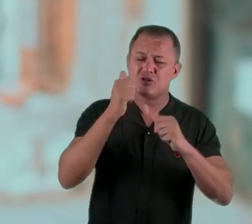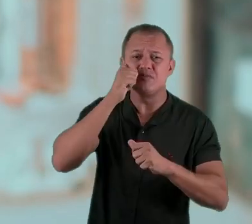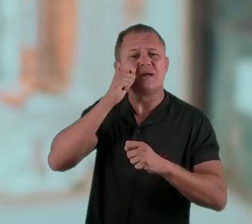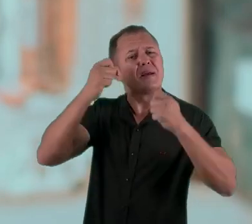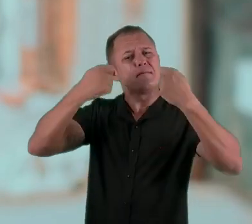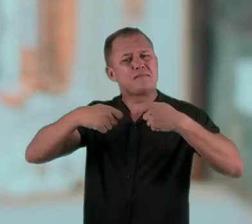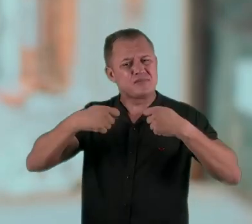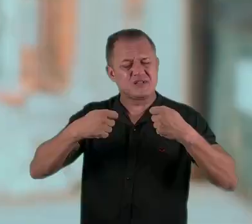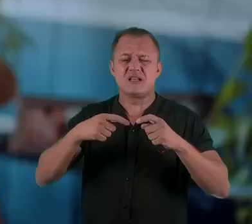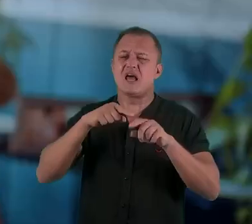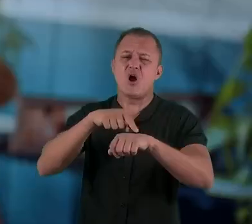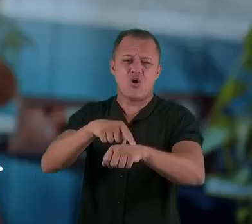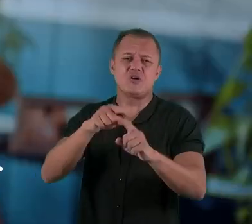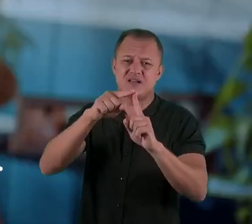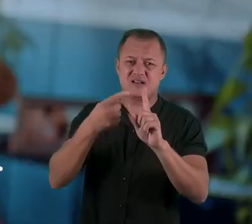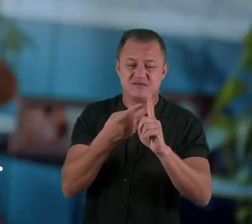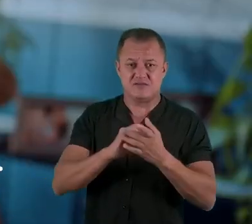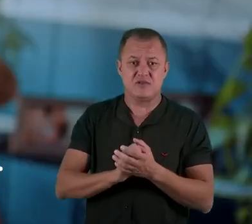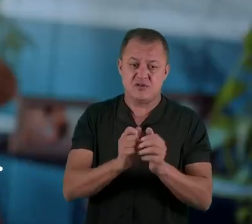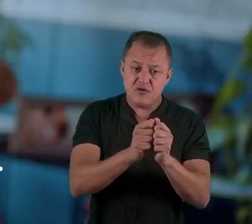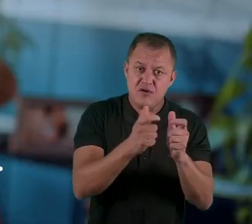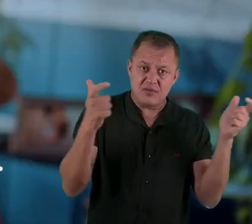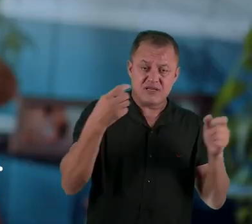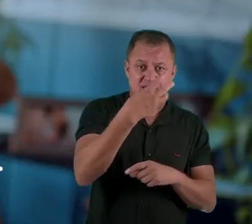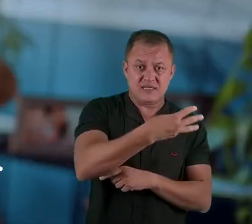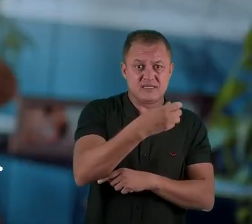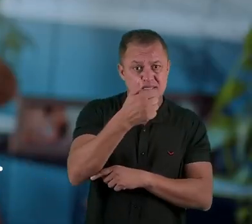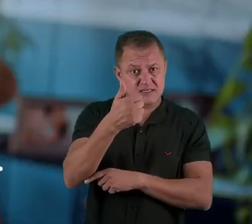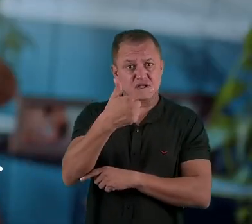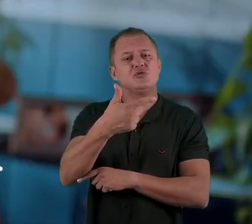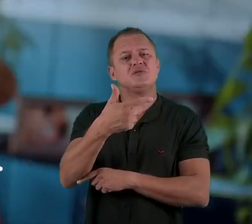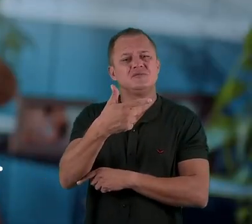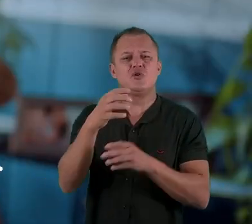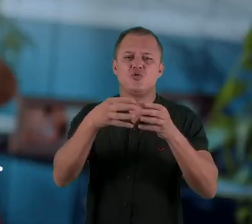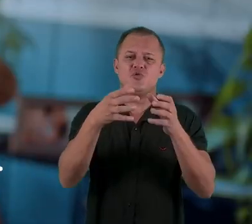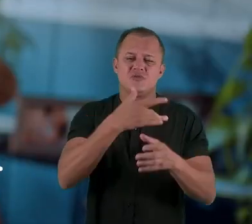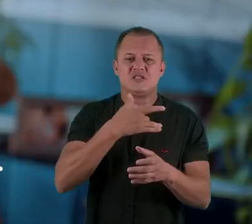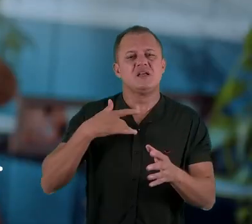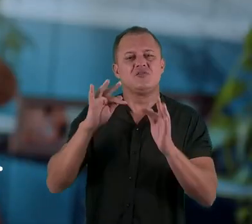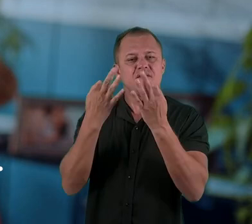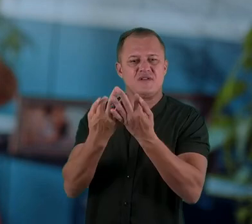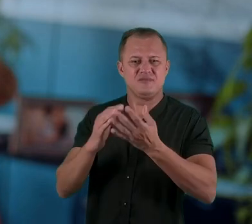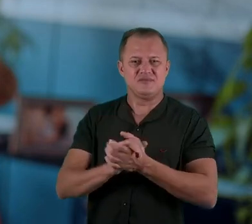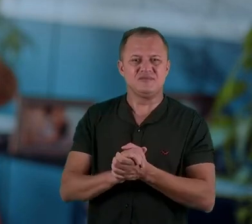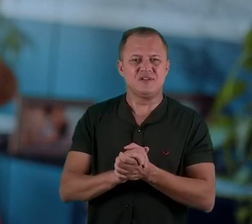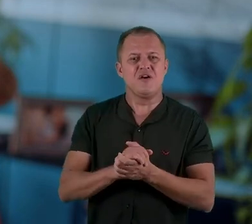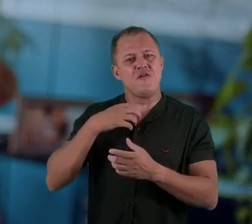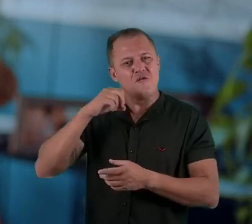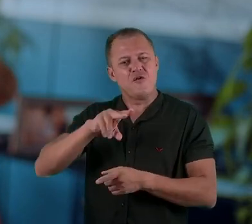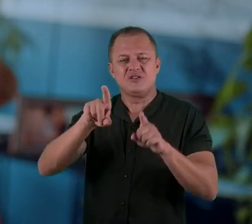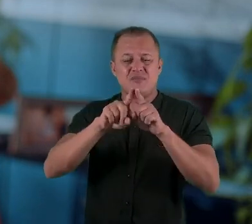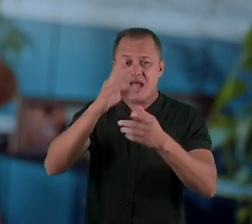precisarem durante a gestação. Nós vamos aumentar para 312 as equipes de saúde da família. Vou